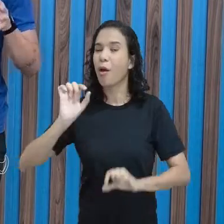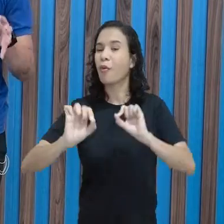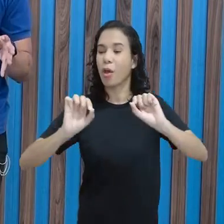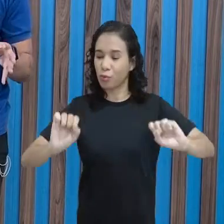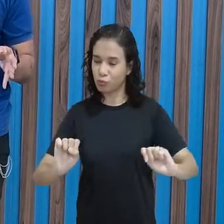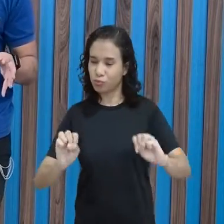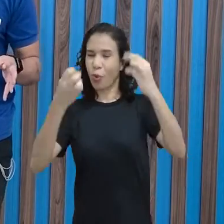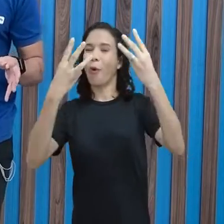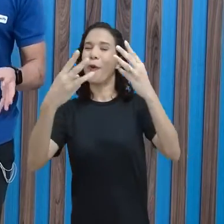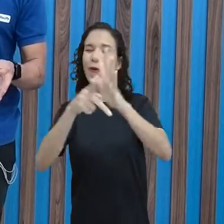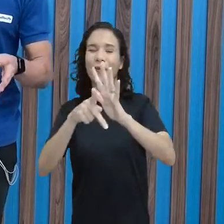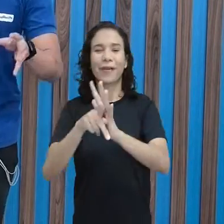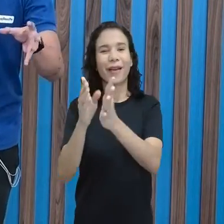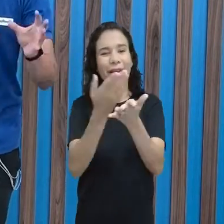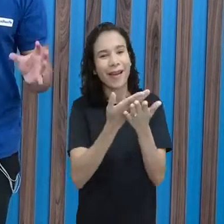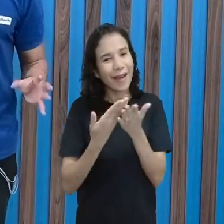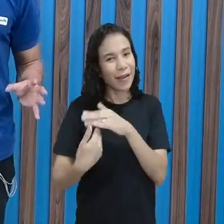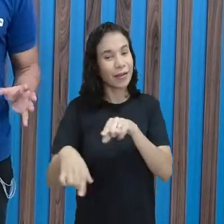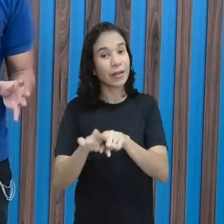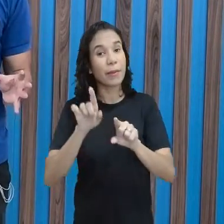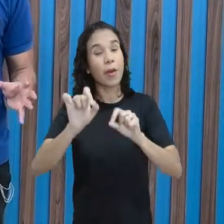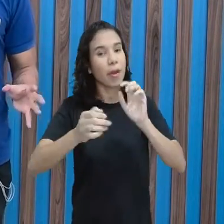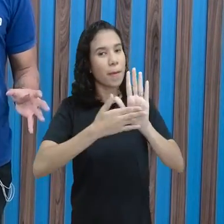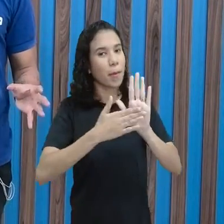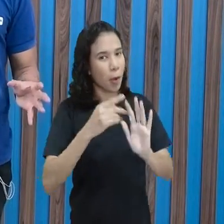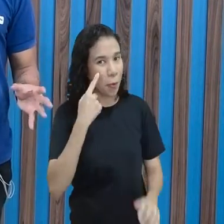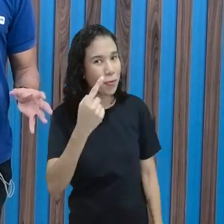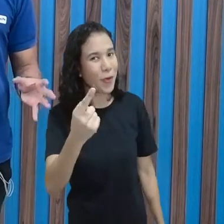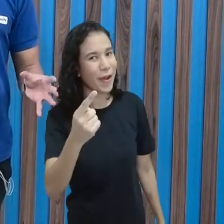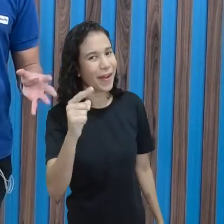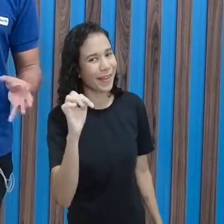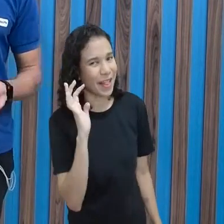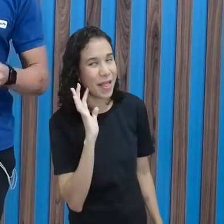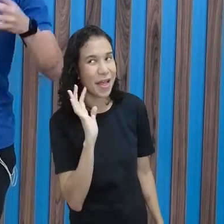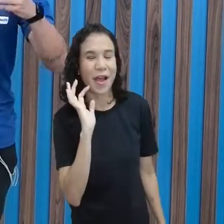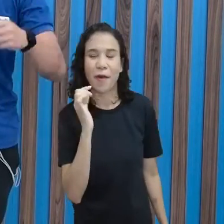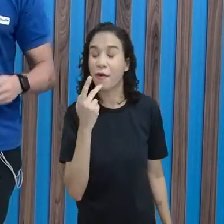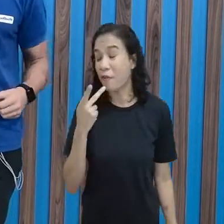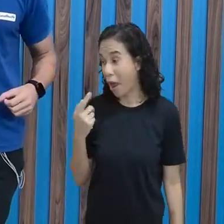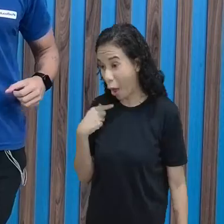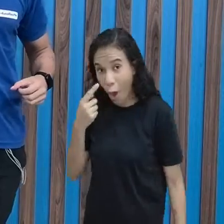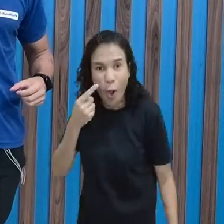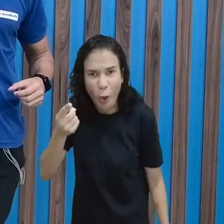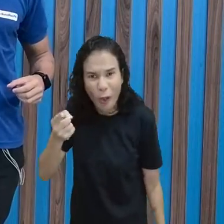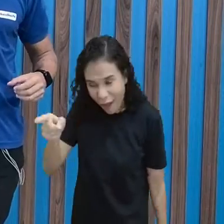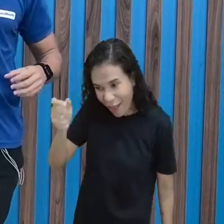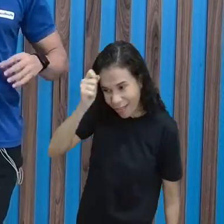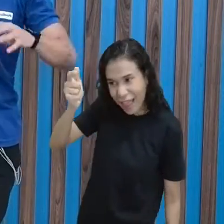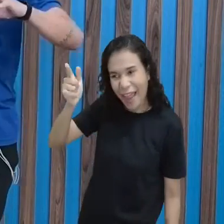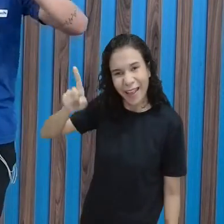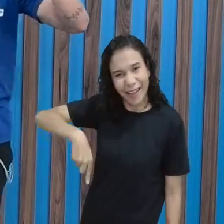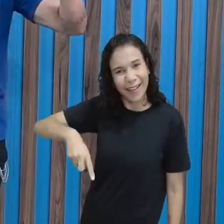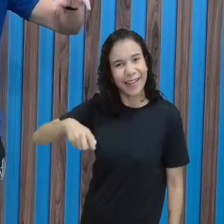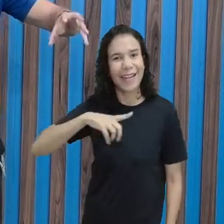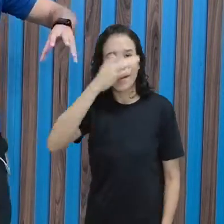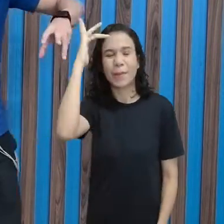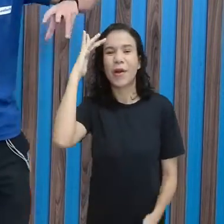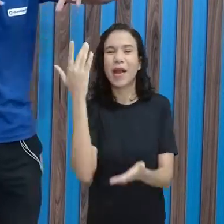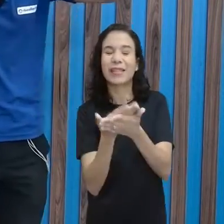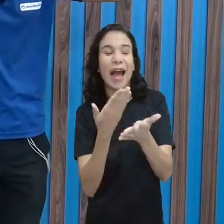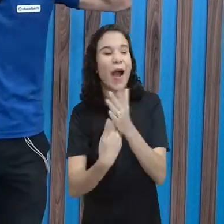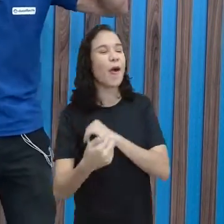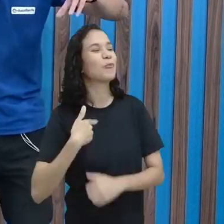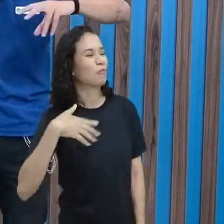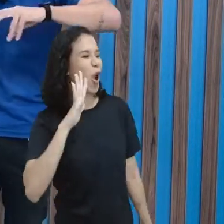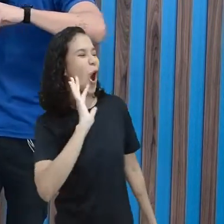um show de aula e ainda com a sua proposta. Veja que massa. Se chegar aí e assim, ó, teve uma ideia e você sair da aula depois dizendo,